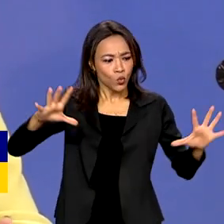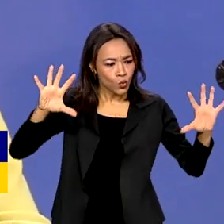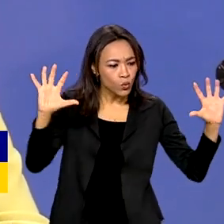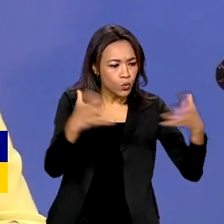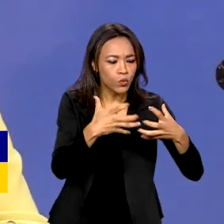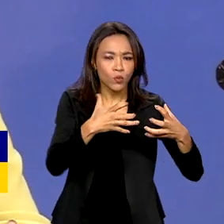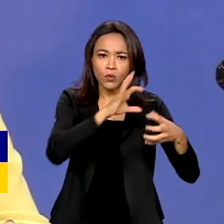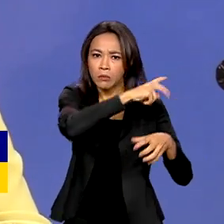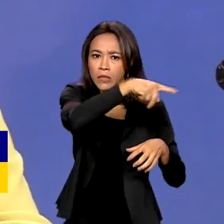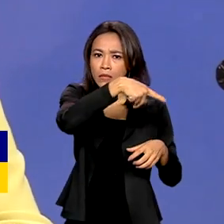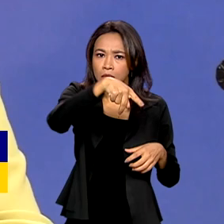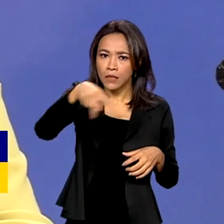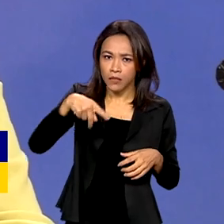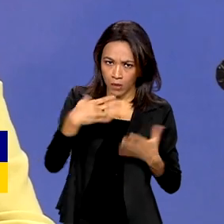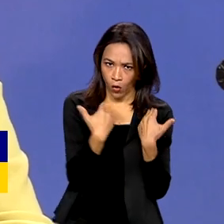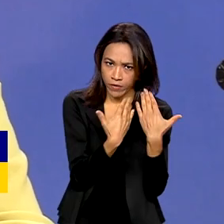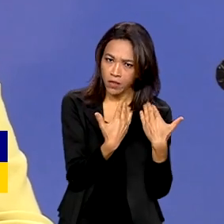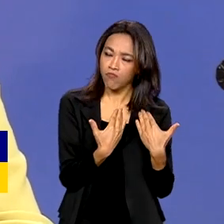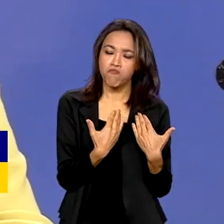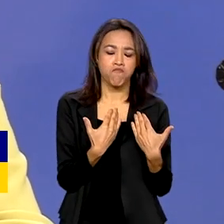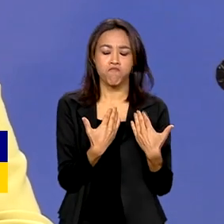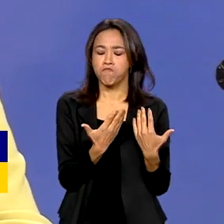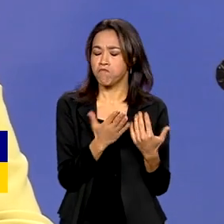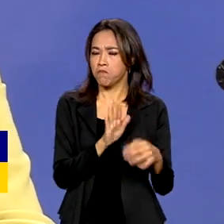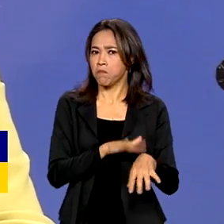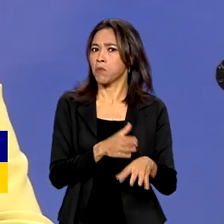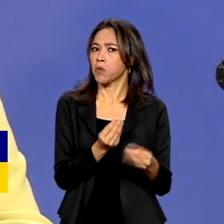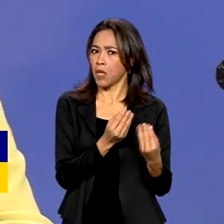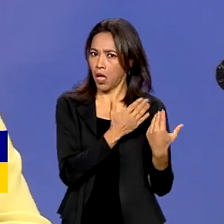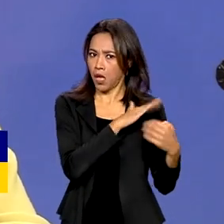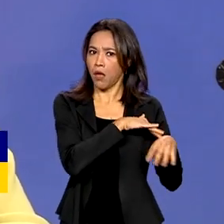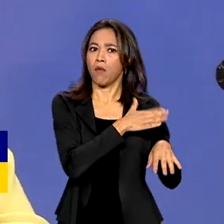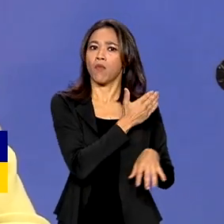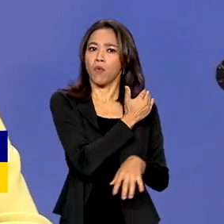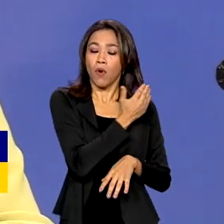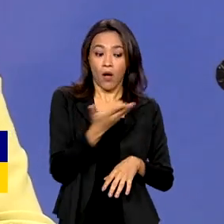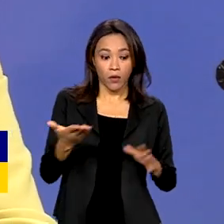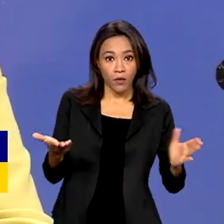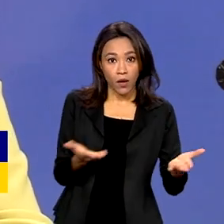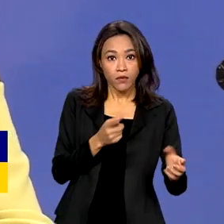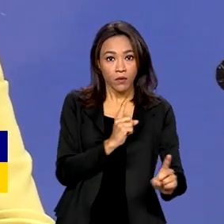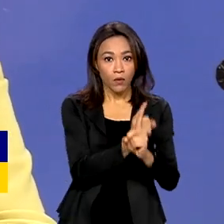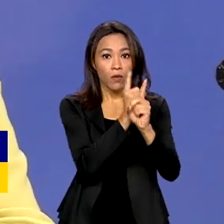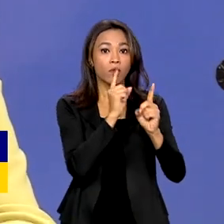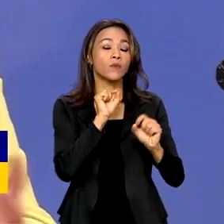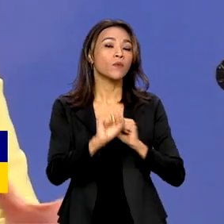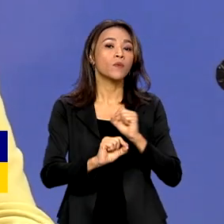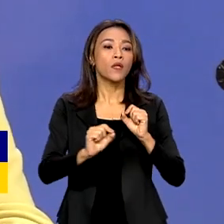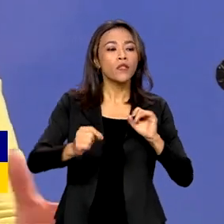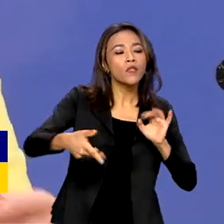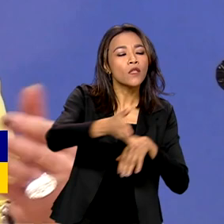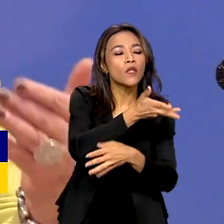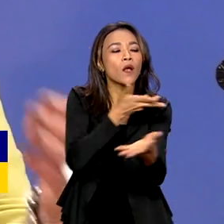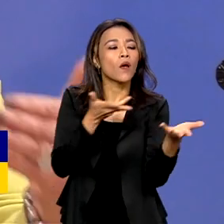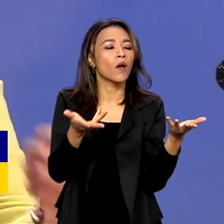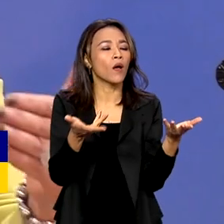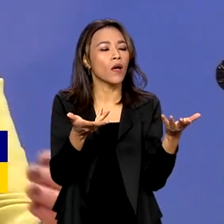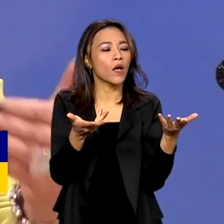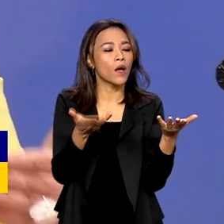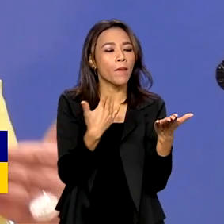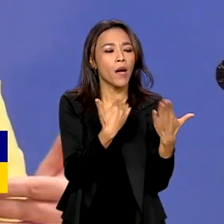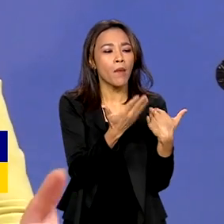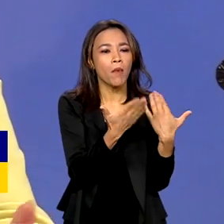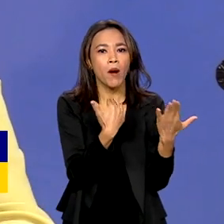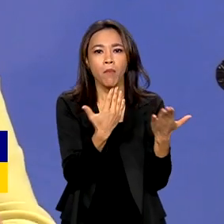juntos para conversar. Então, a ideia é ter uma troca bastante desestruturada, vamos dizer, sem um